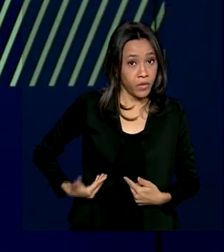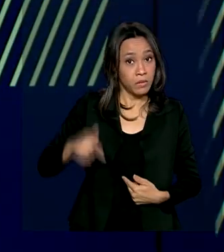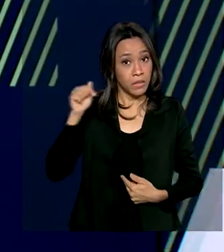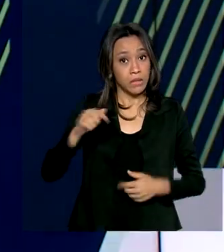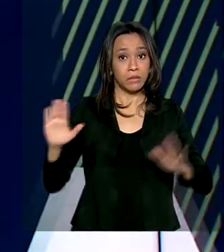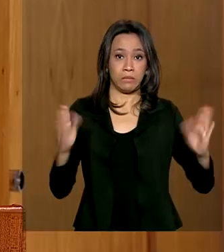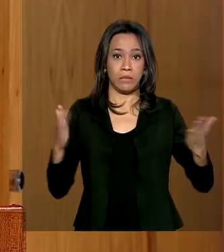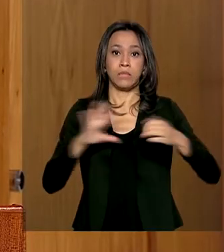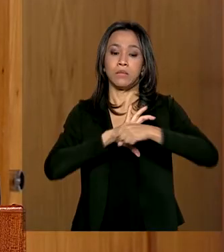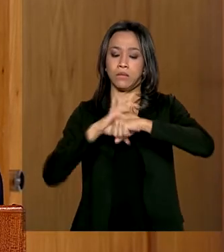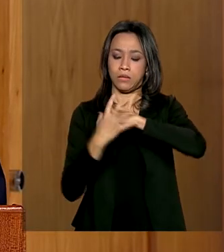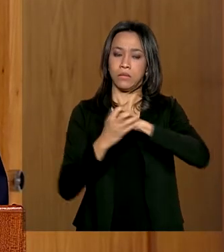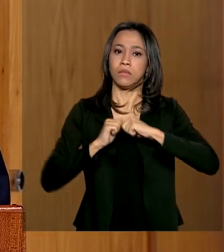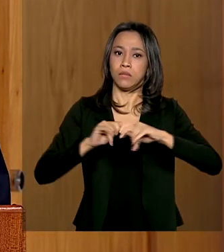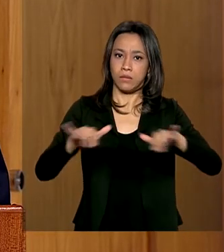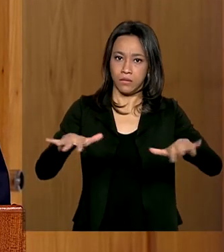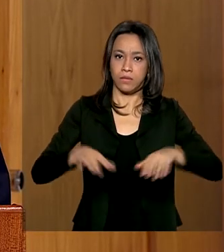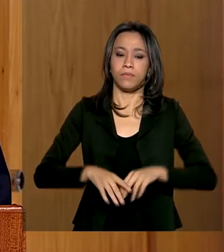pandemia.